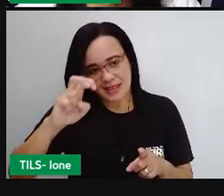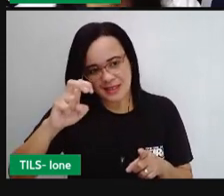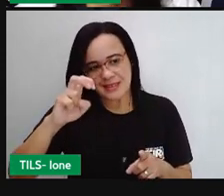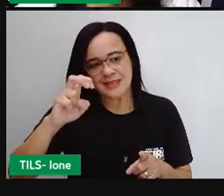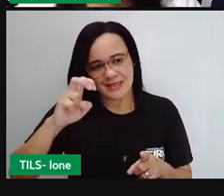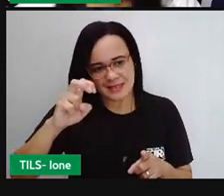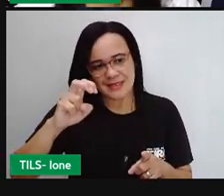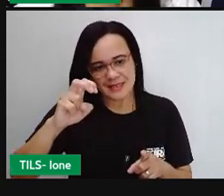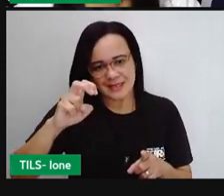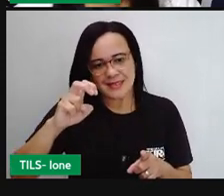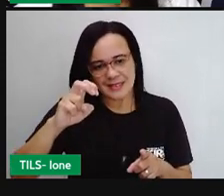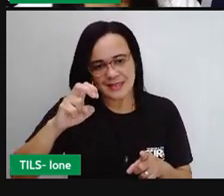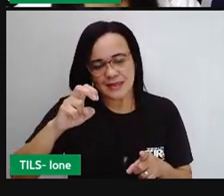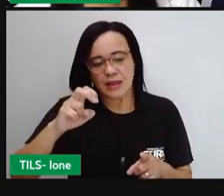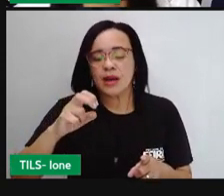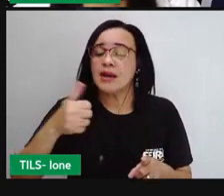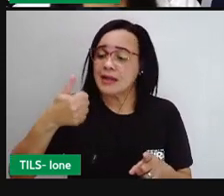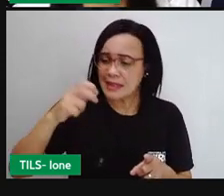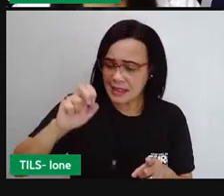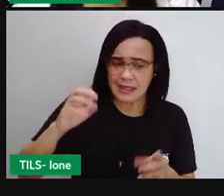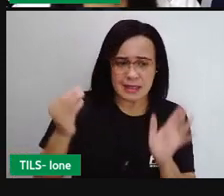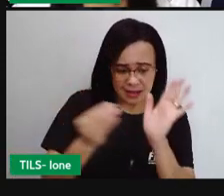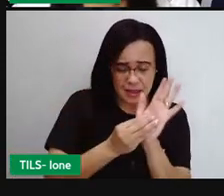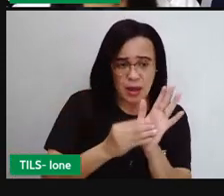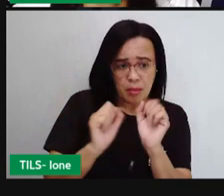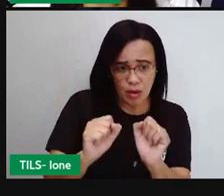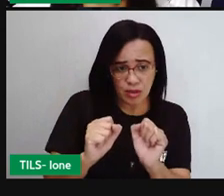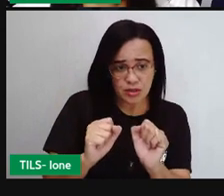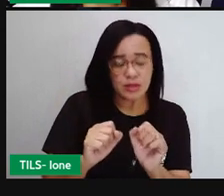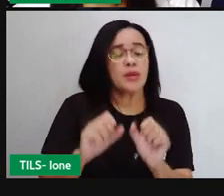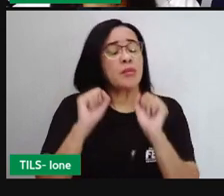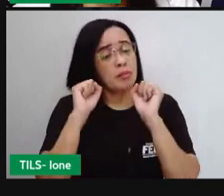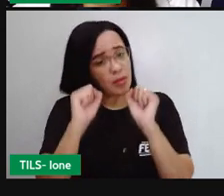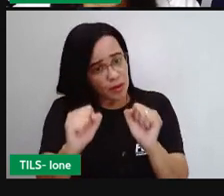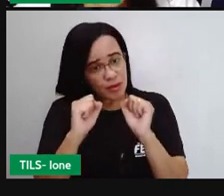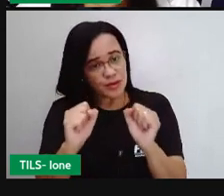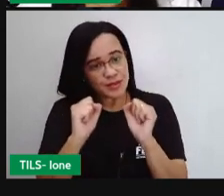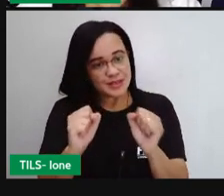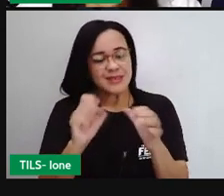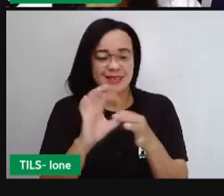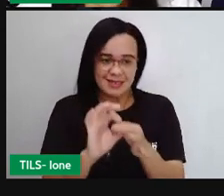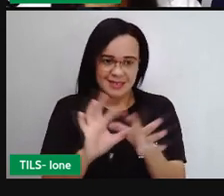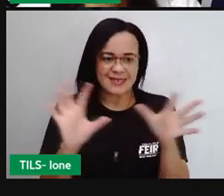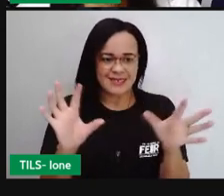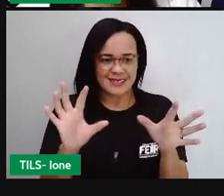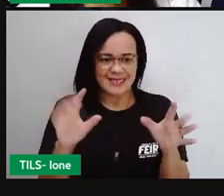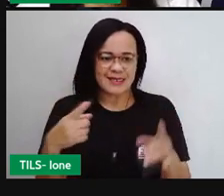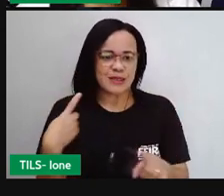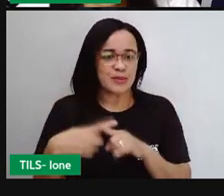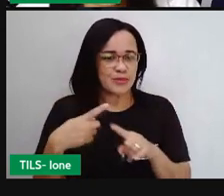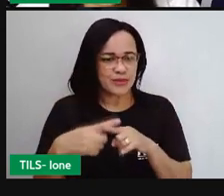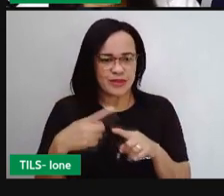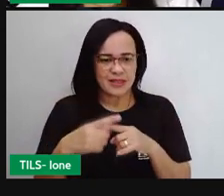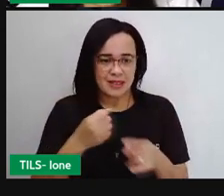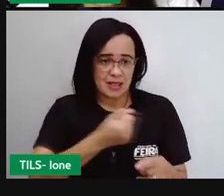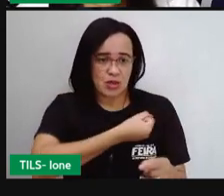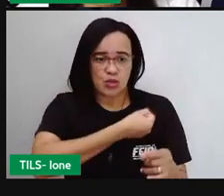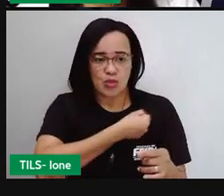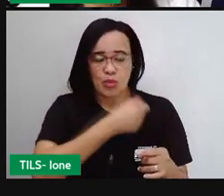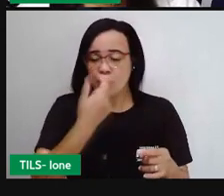colocar o 15 inteiro? Posso. Eu não tenho mais nenhum outro número, não é? Para realizar a soma. Então, o 15 já